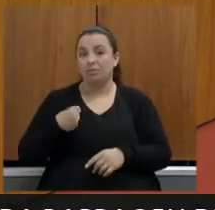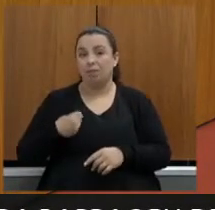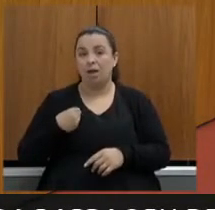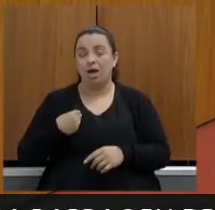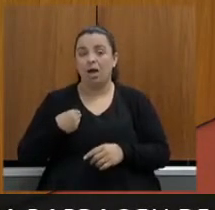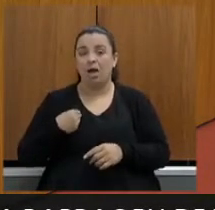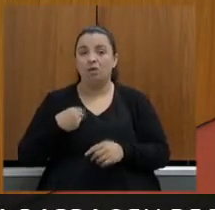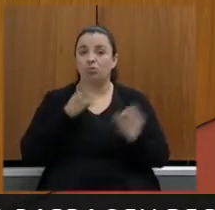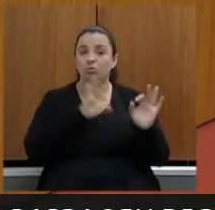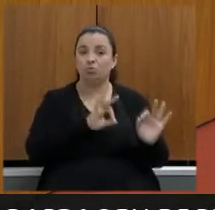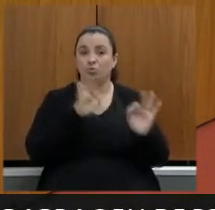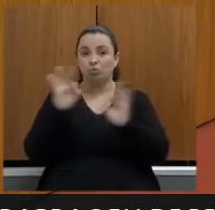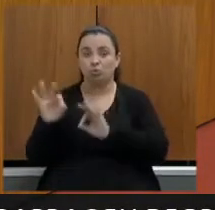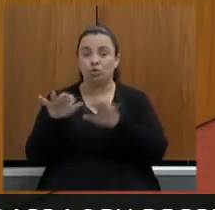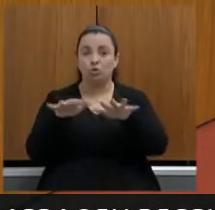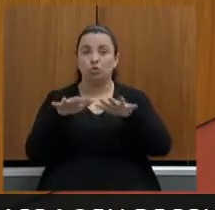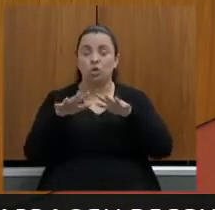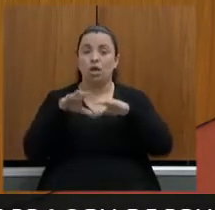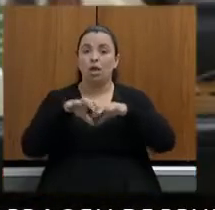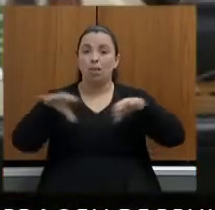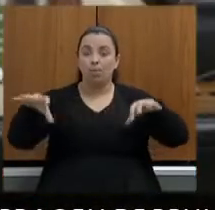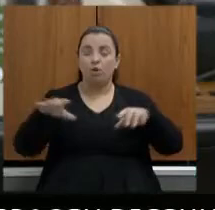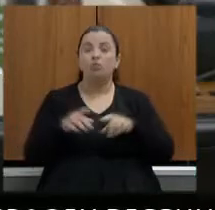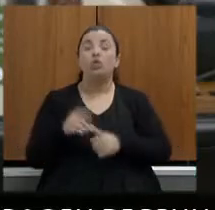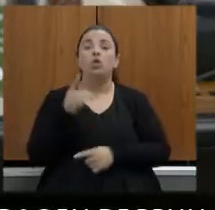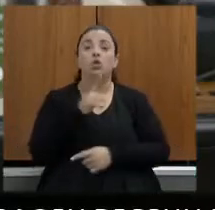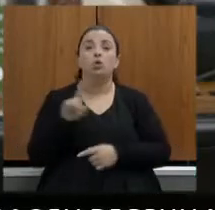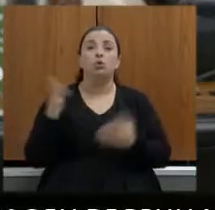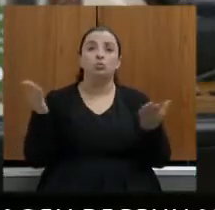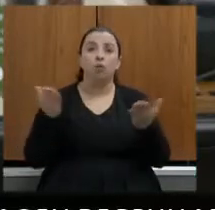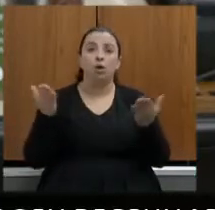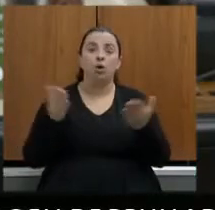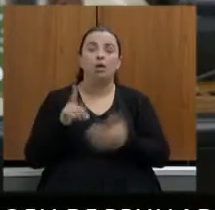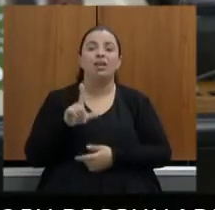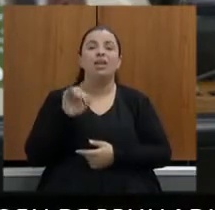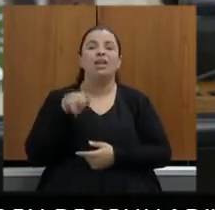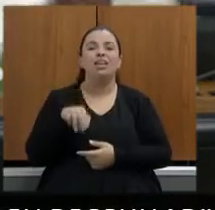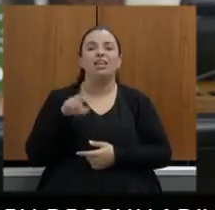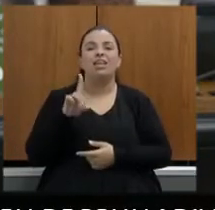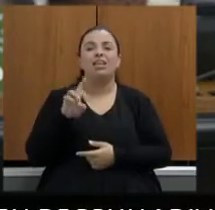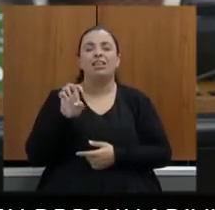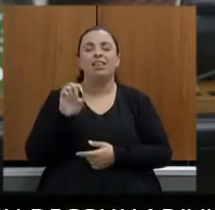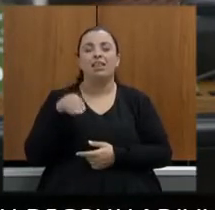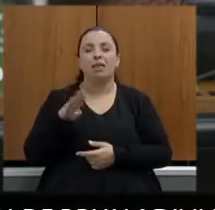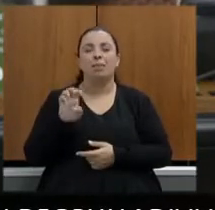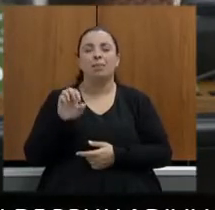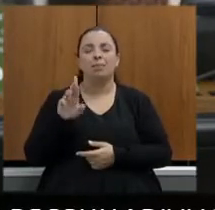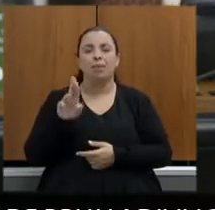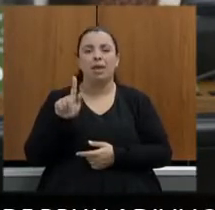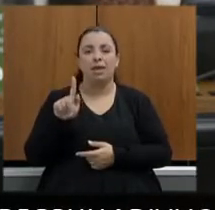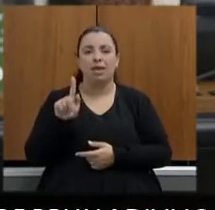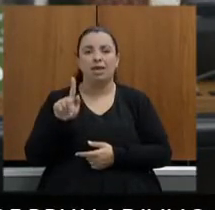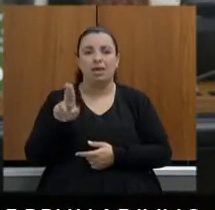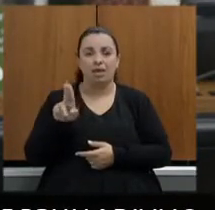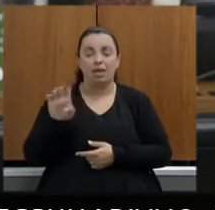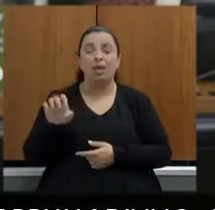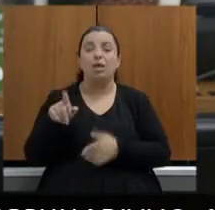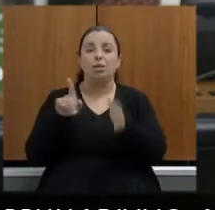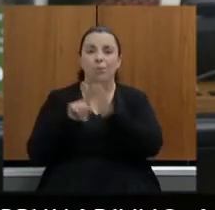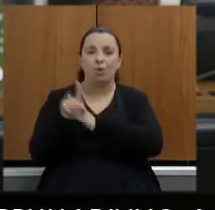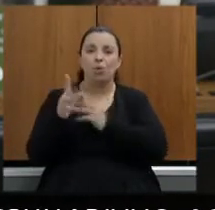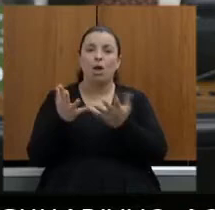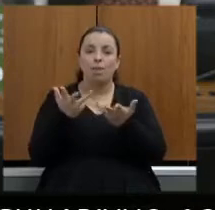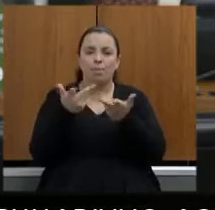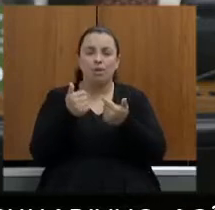essa audiência de forma remota e por último agora o Lindenberg que fez o questionamento sobre melhorias na MG